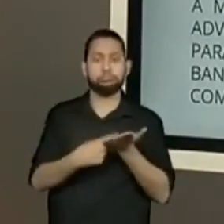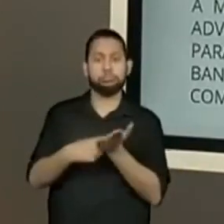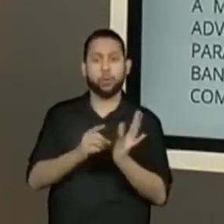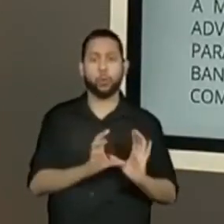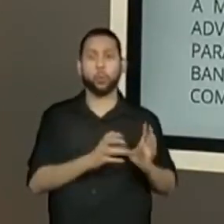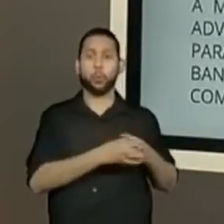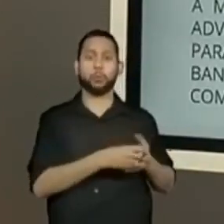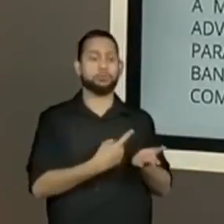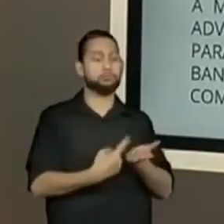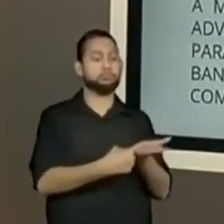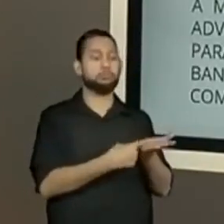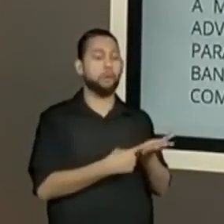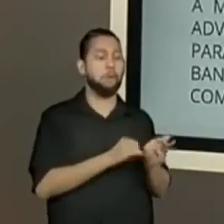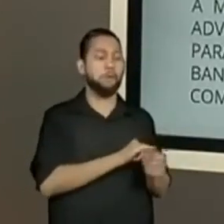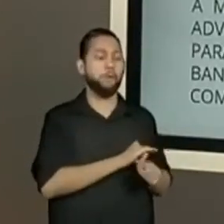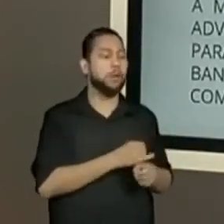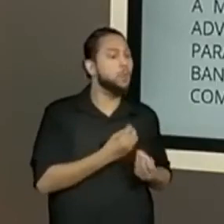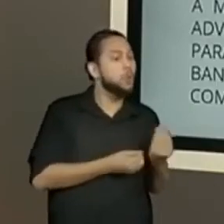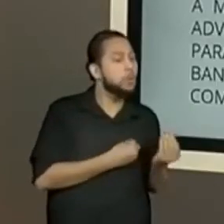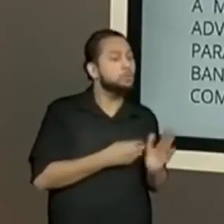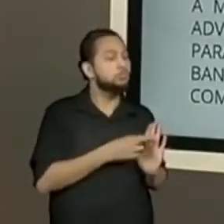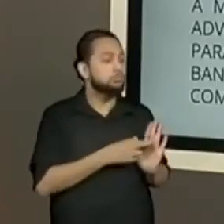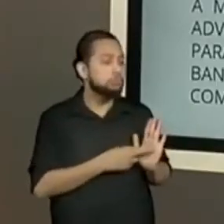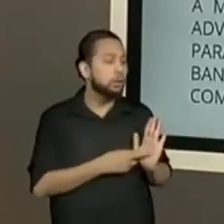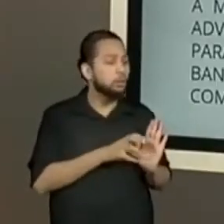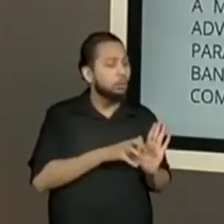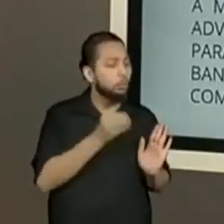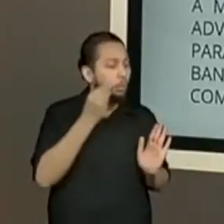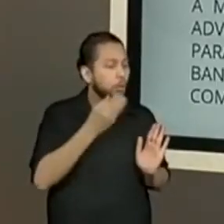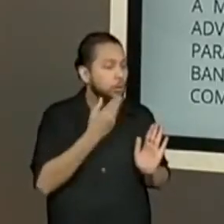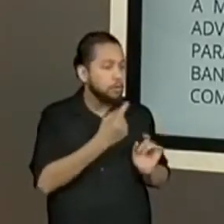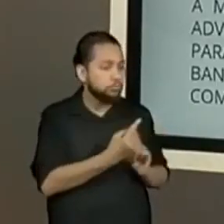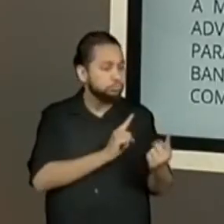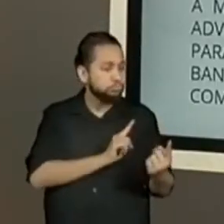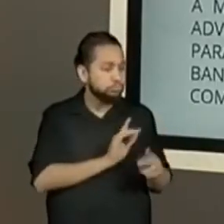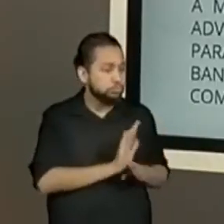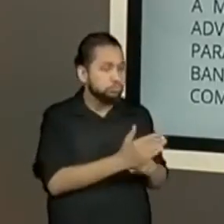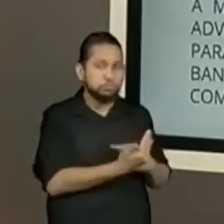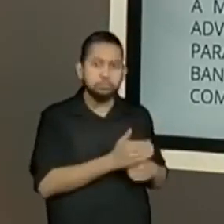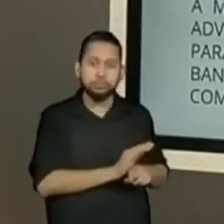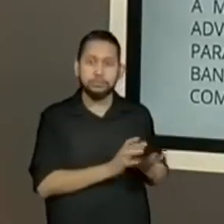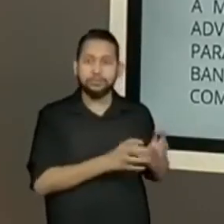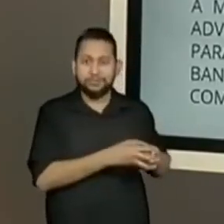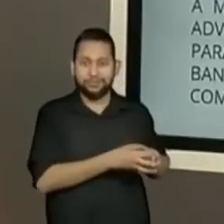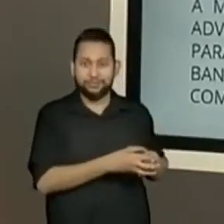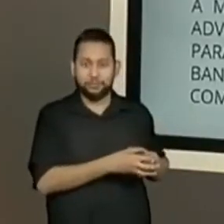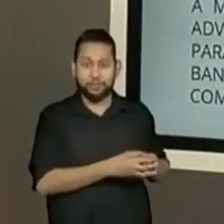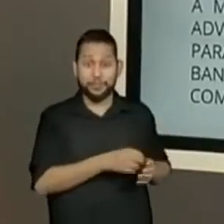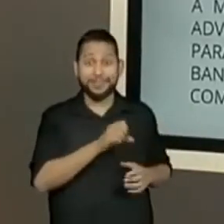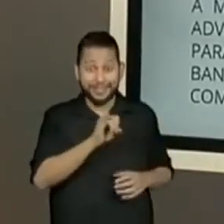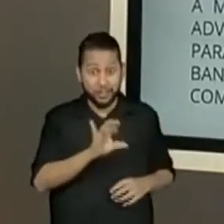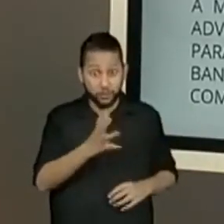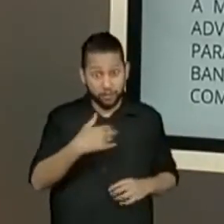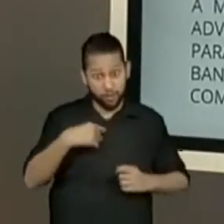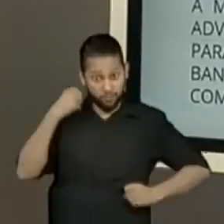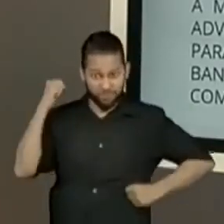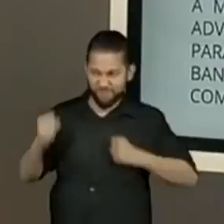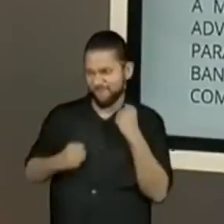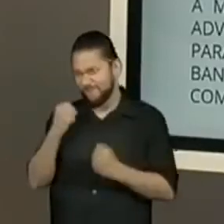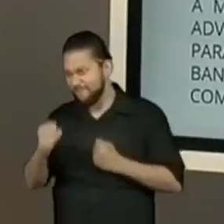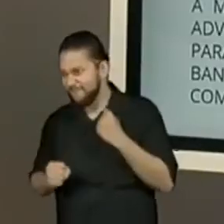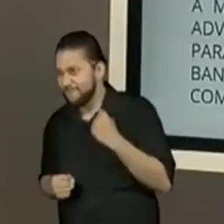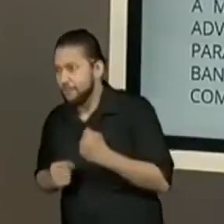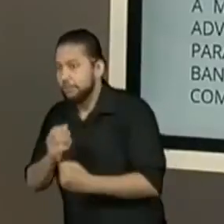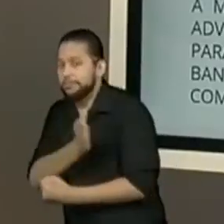equipe para tentar conseguir trazer essa bandeira sem ser tocado. Porque se você for tocado, você fica